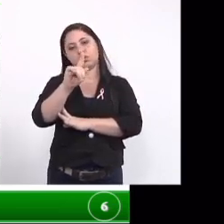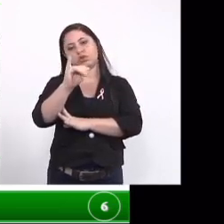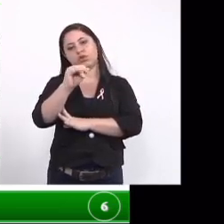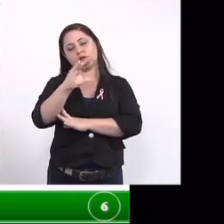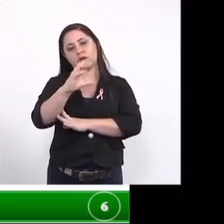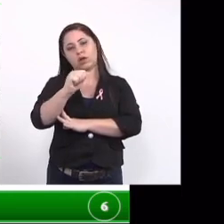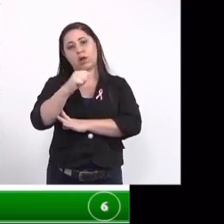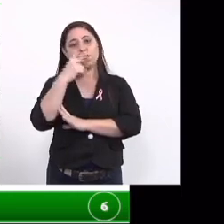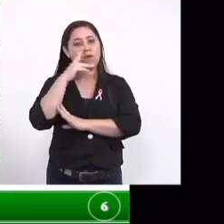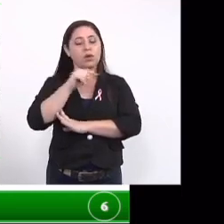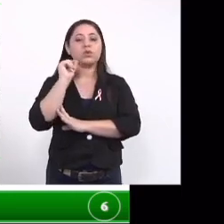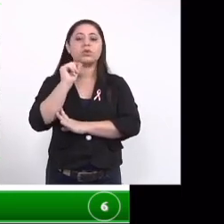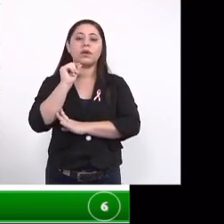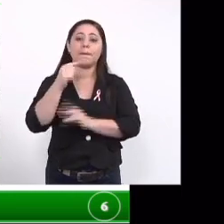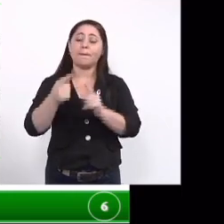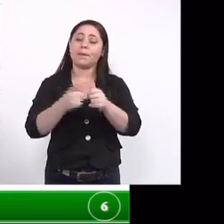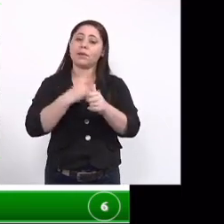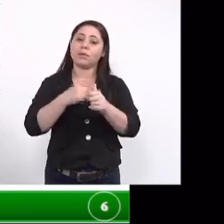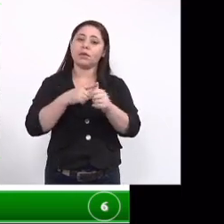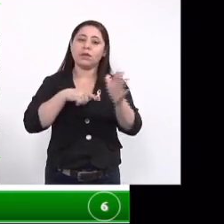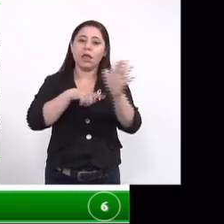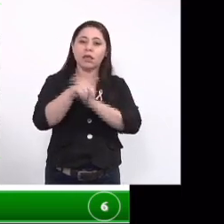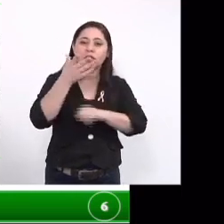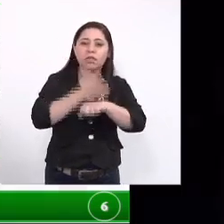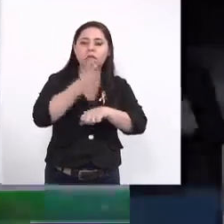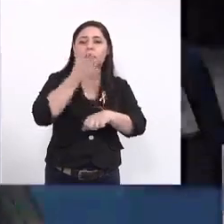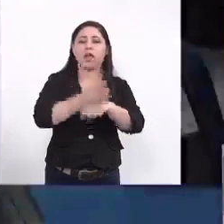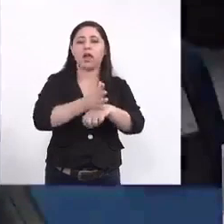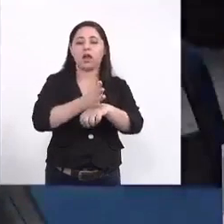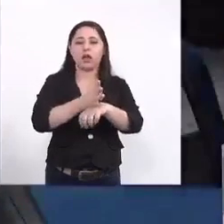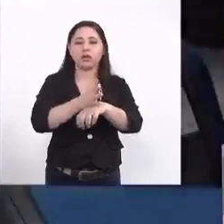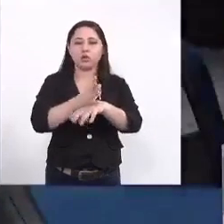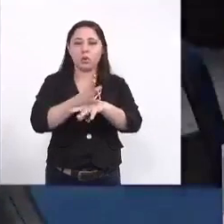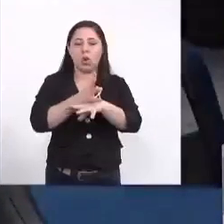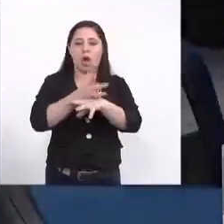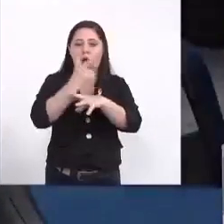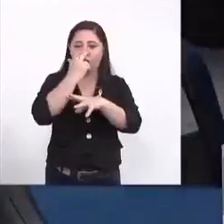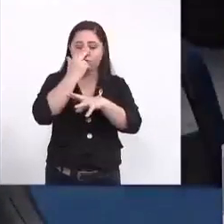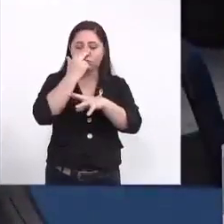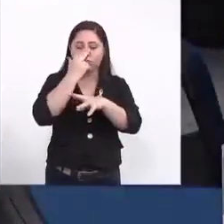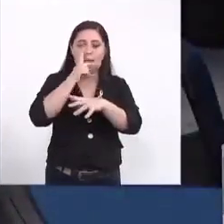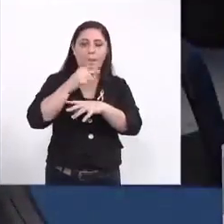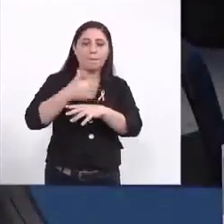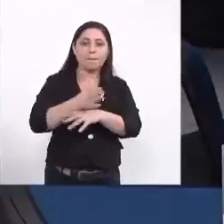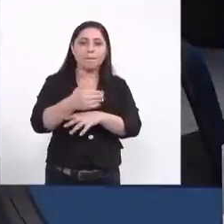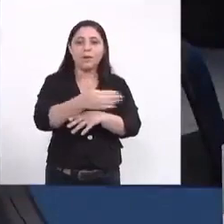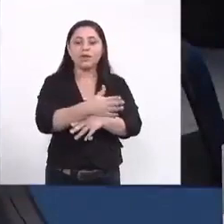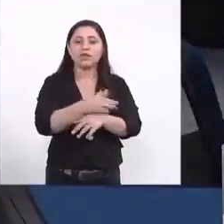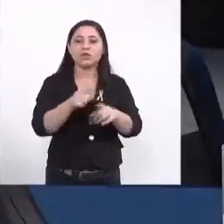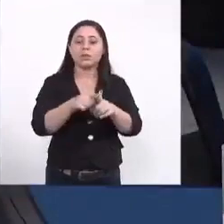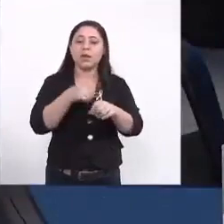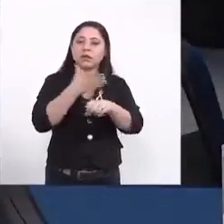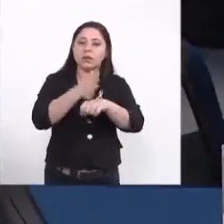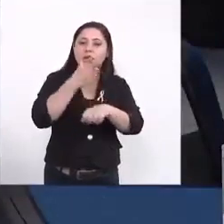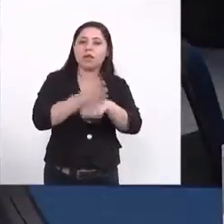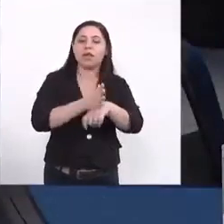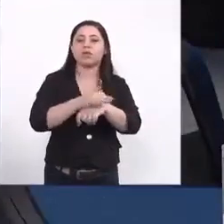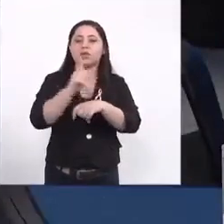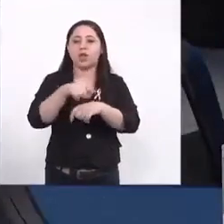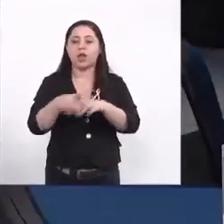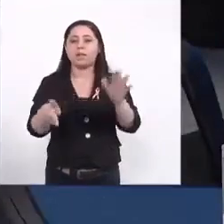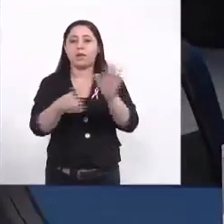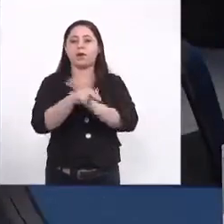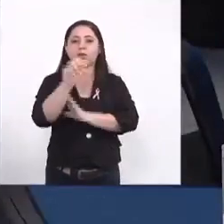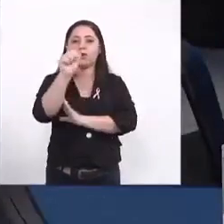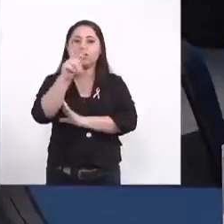organismos para isso nós utilizamos testes utilizando algas microcrustáceos peixes realizamos um teste que é normativo